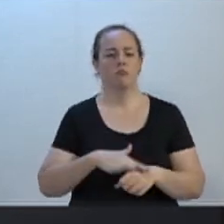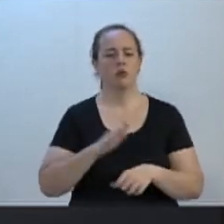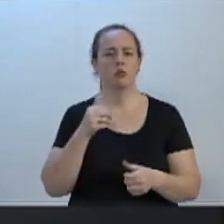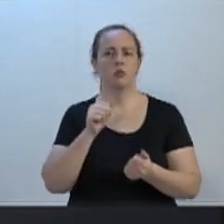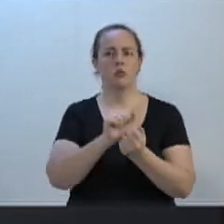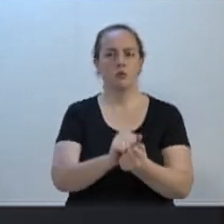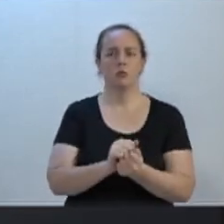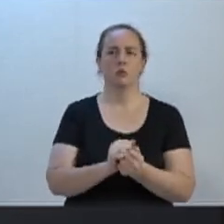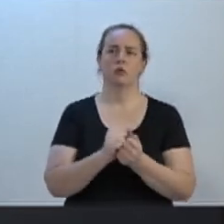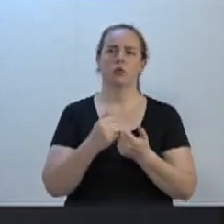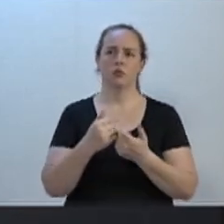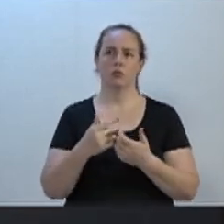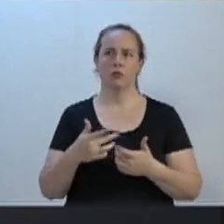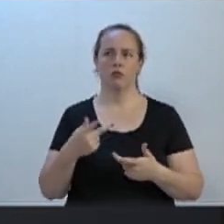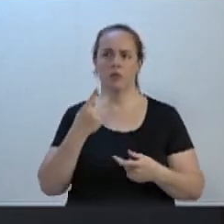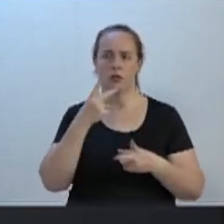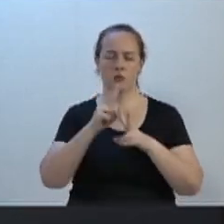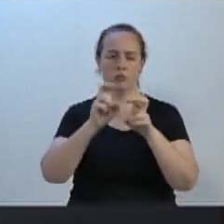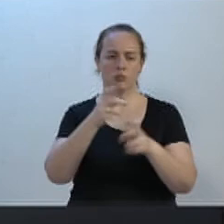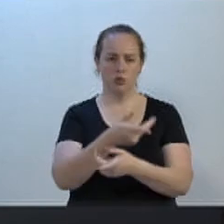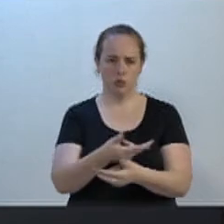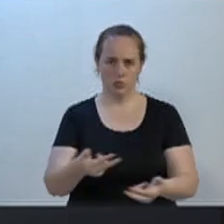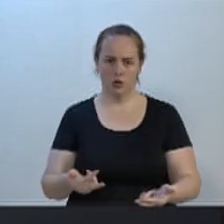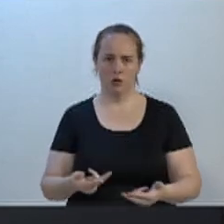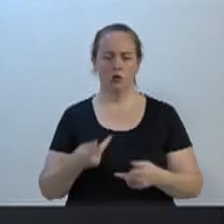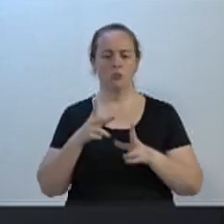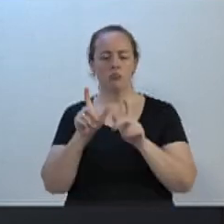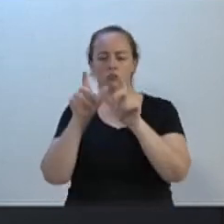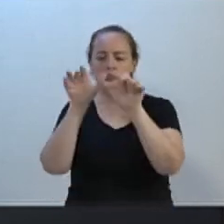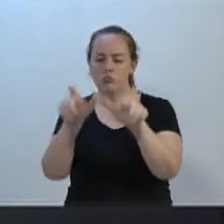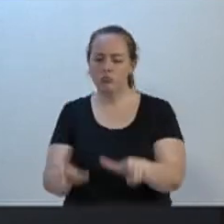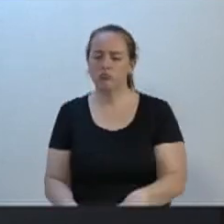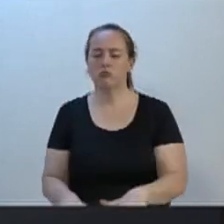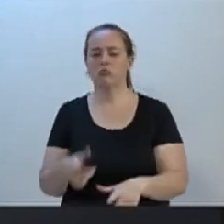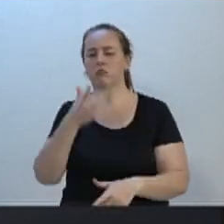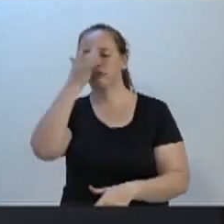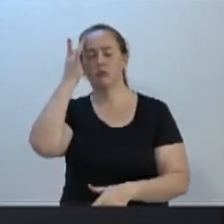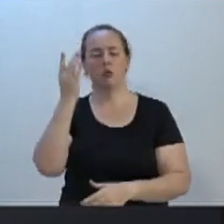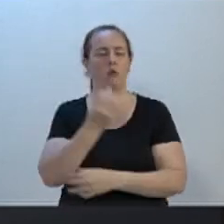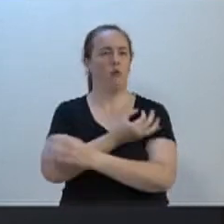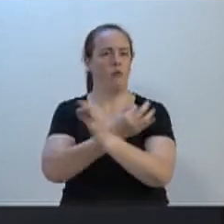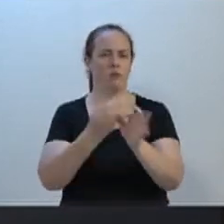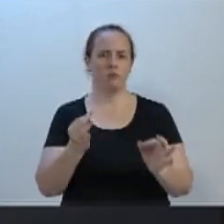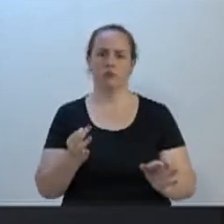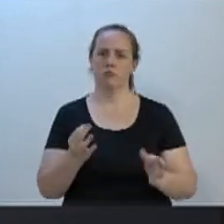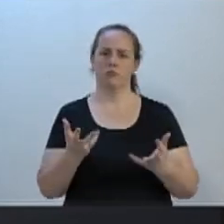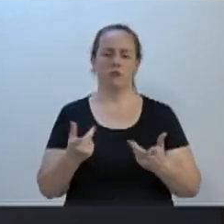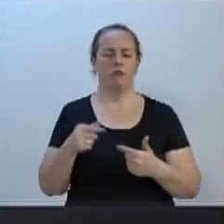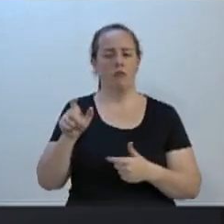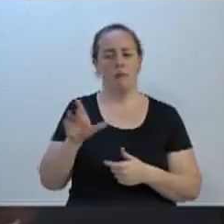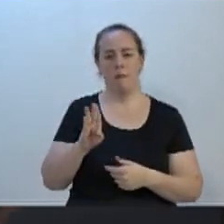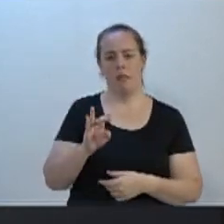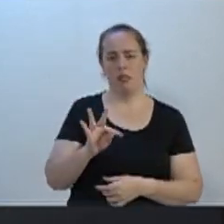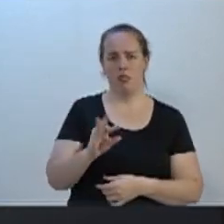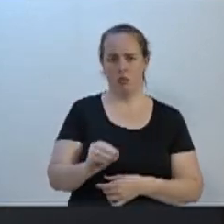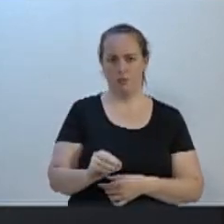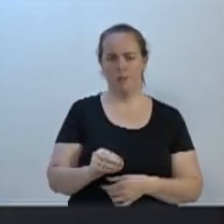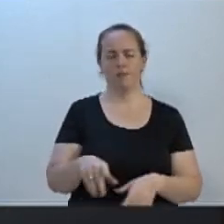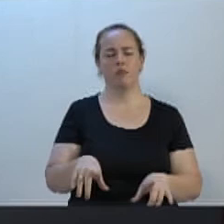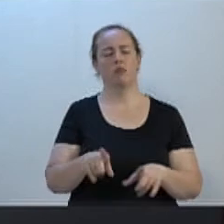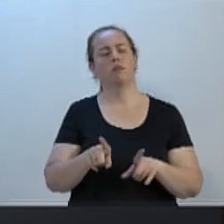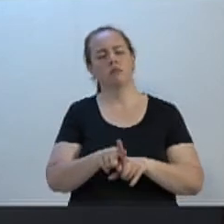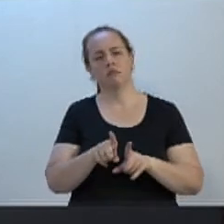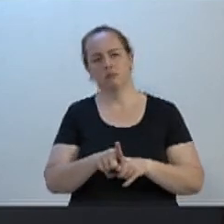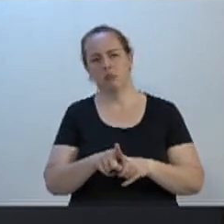dele, ele sabe disso, fala disso, e fala da pessoa extraordinária, fantástica que é o Beto. Então, aqui, também, fazer